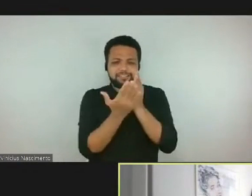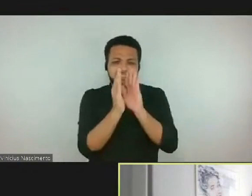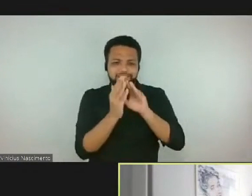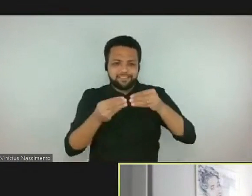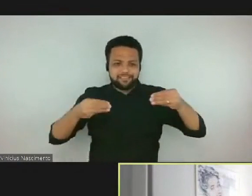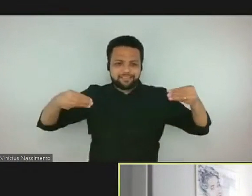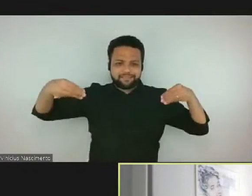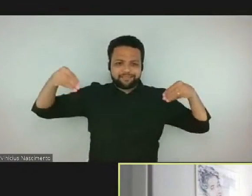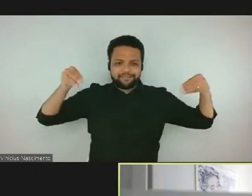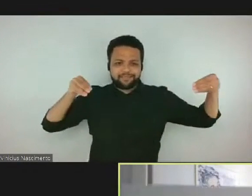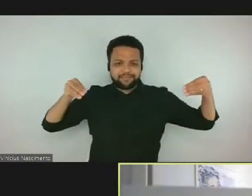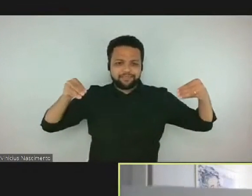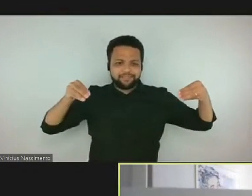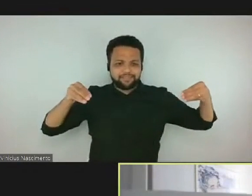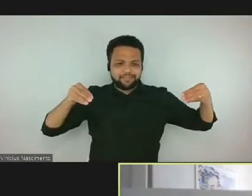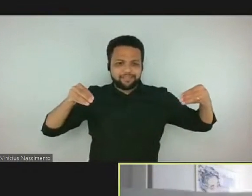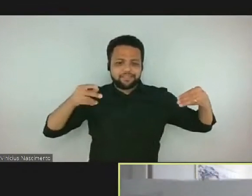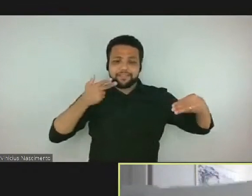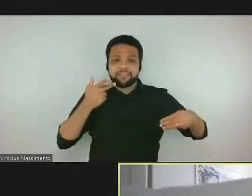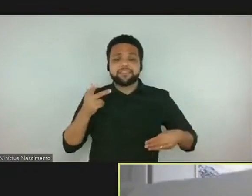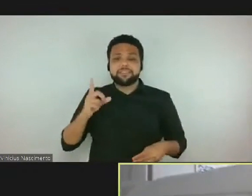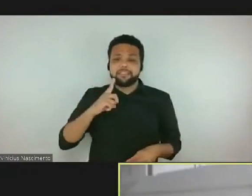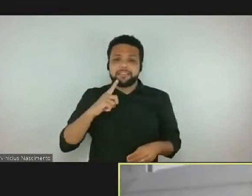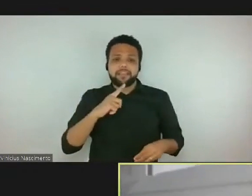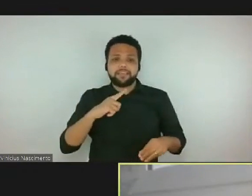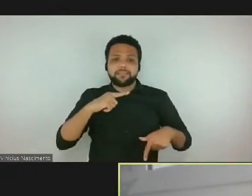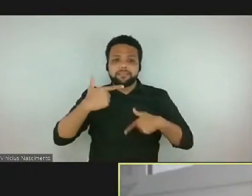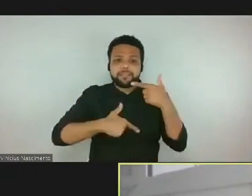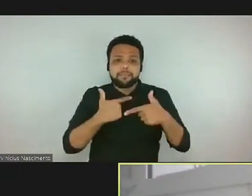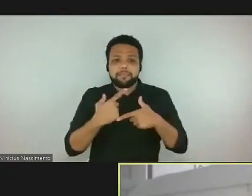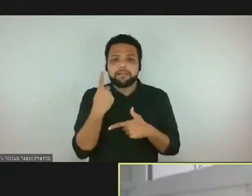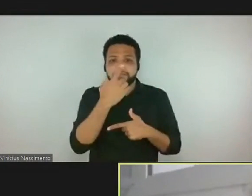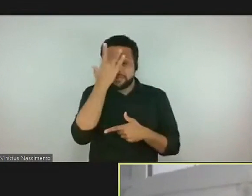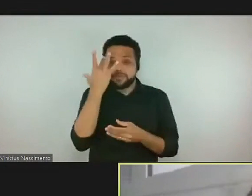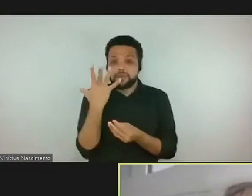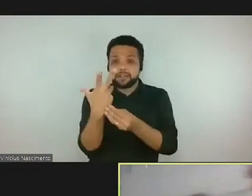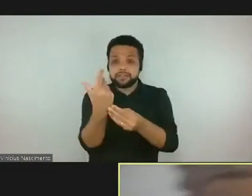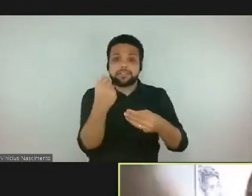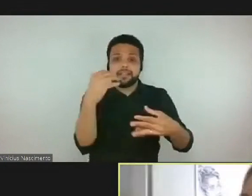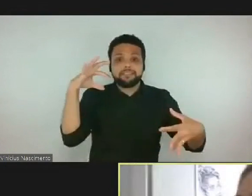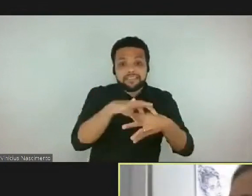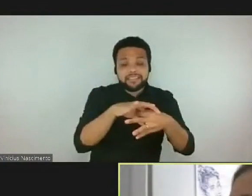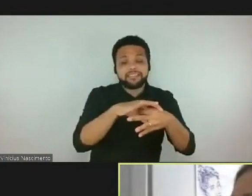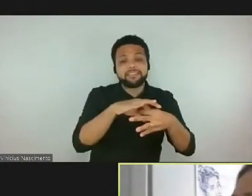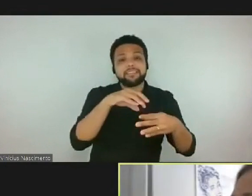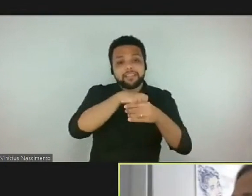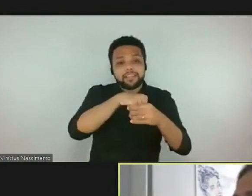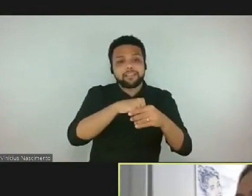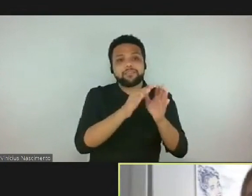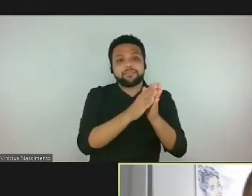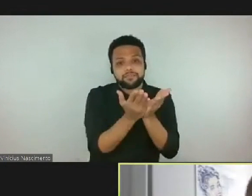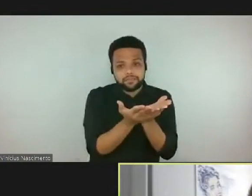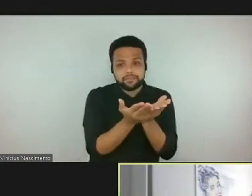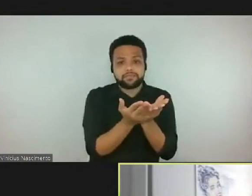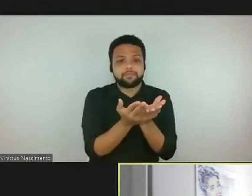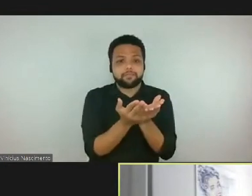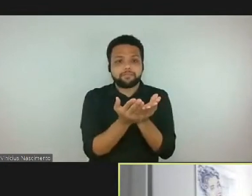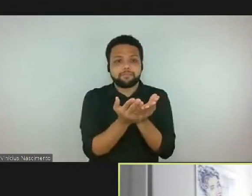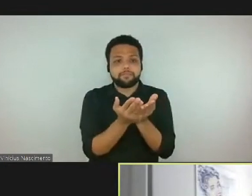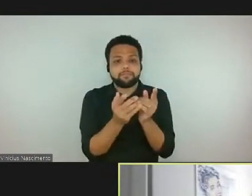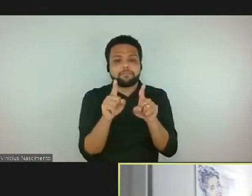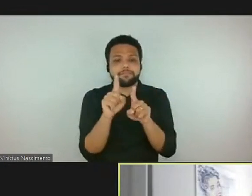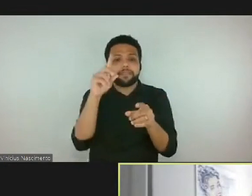trazendo o trabalho de um artista para o livro. E, além disso, dentro do